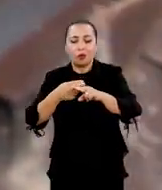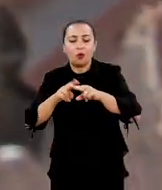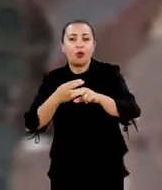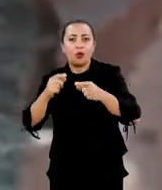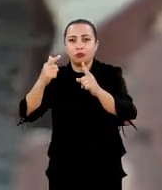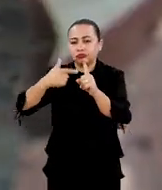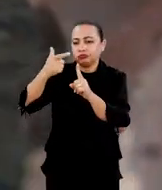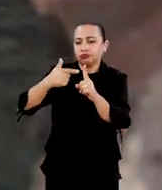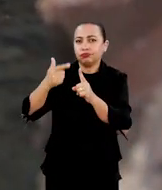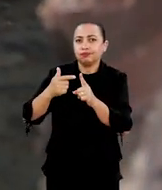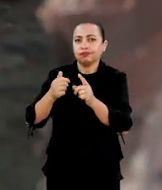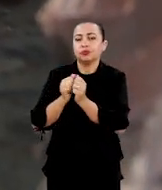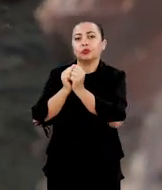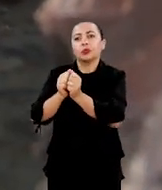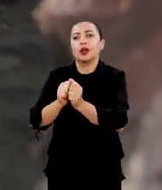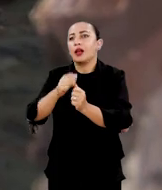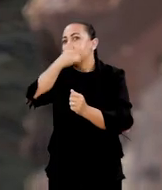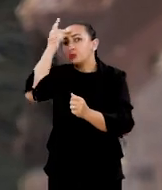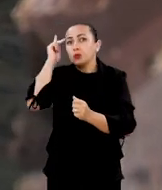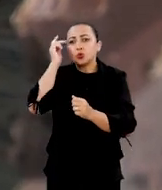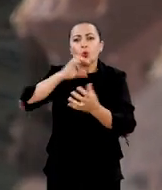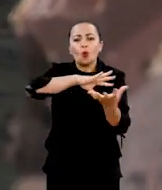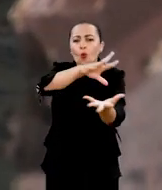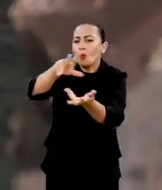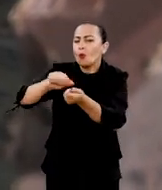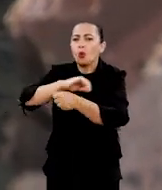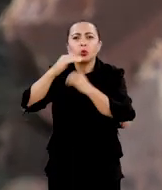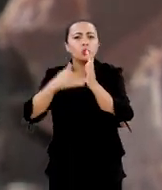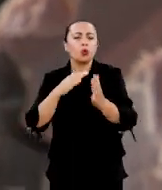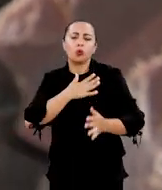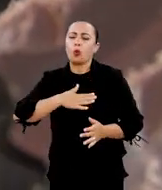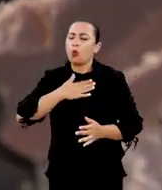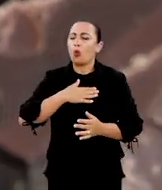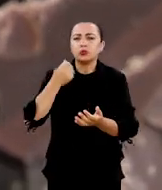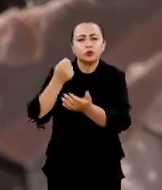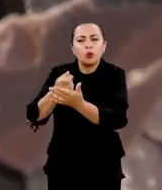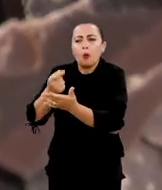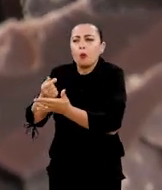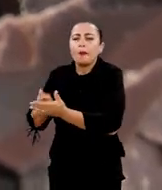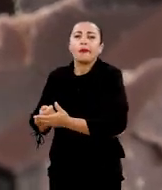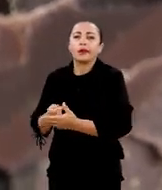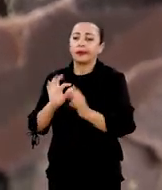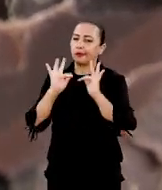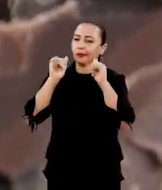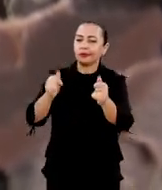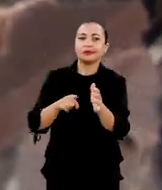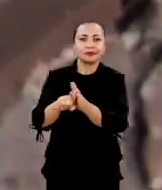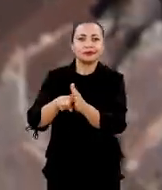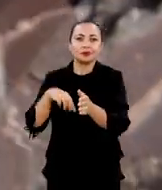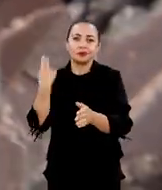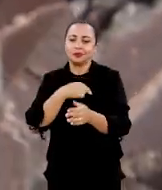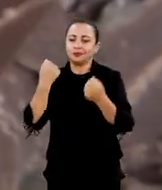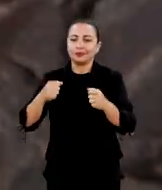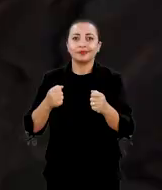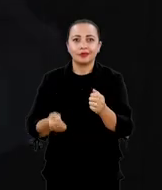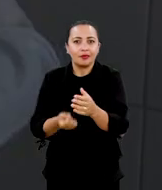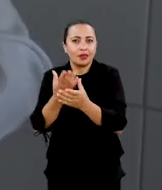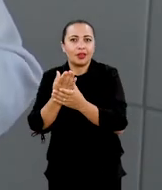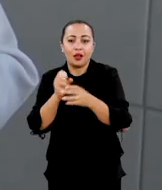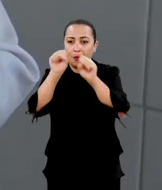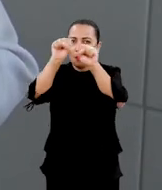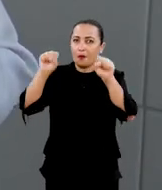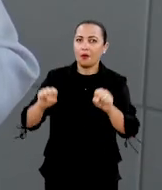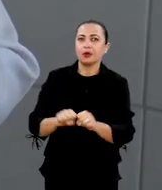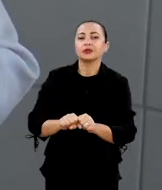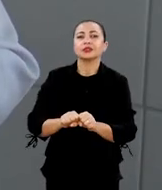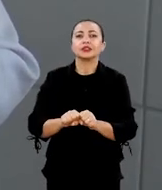e um chocolate que é um produto que todo mundo no mundo consome. A gente espera que ao final dessa pesquisa a gente possa criar um